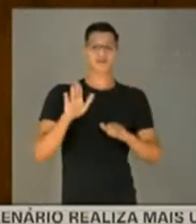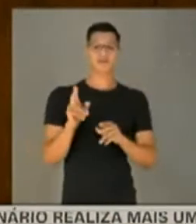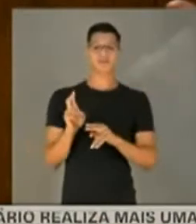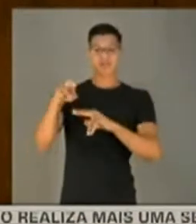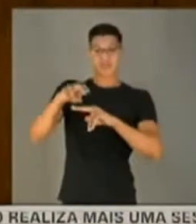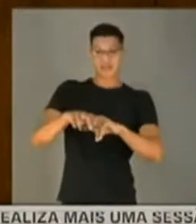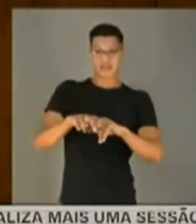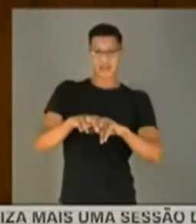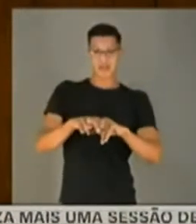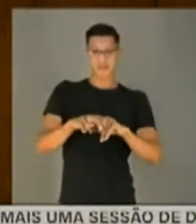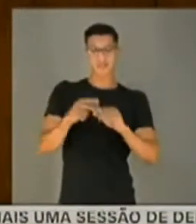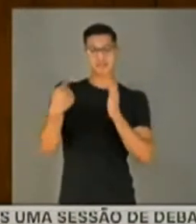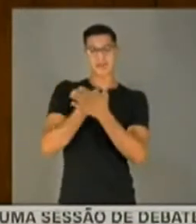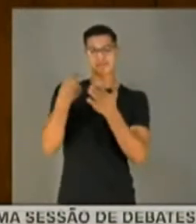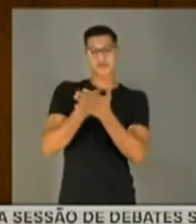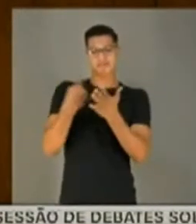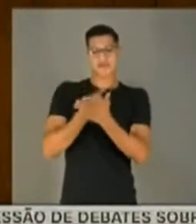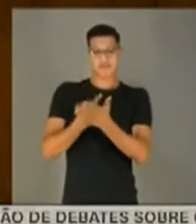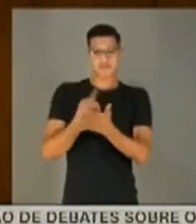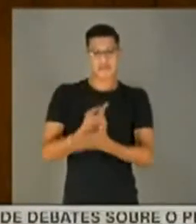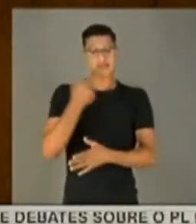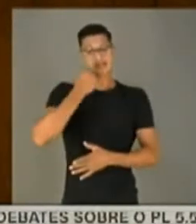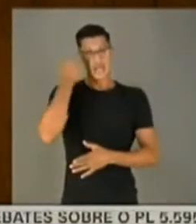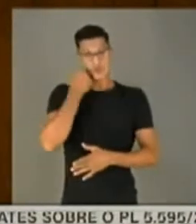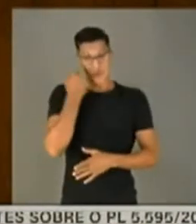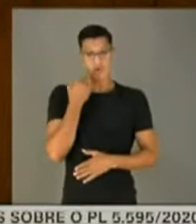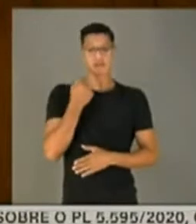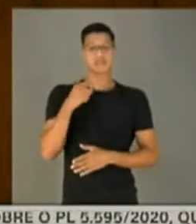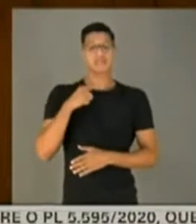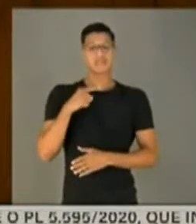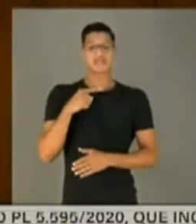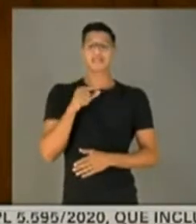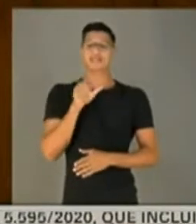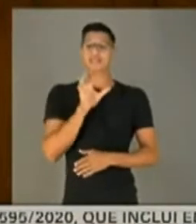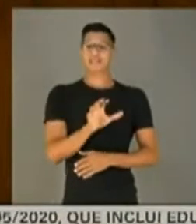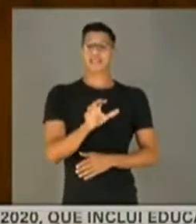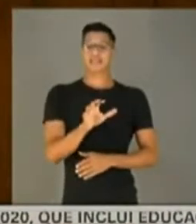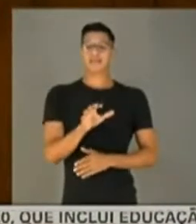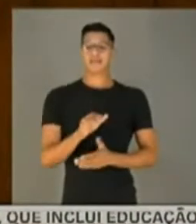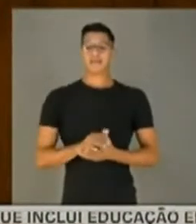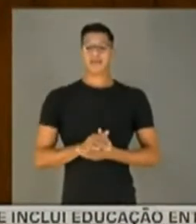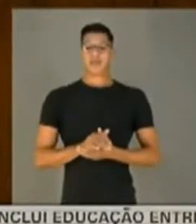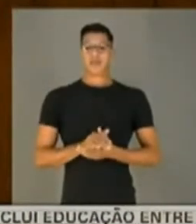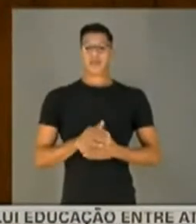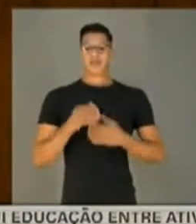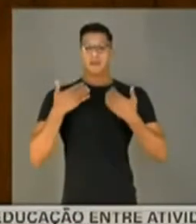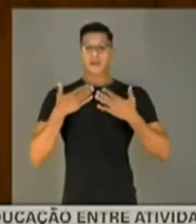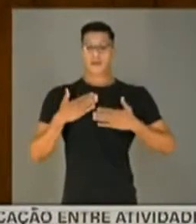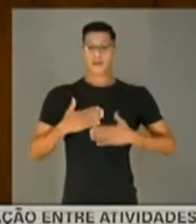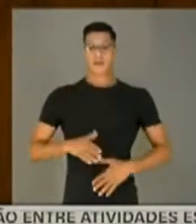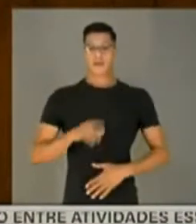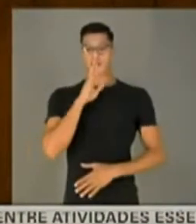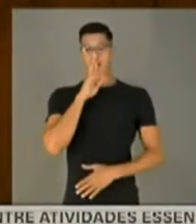sentado aqui, ser inquirido pelos colegas, senadores, senadoras, e ter essa serenidade de